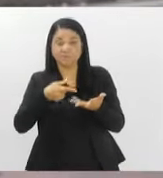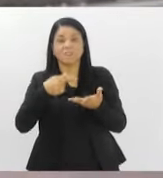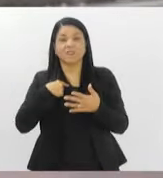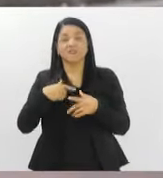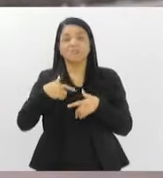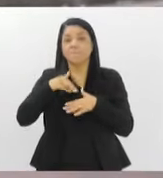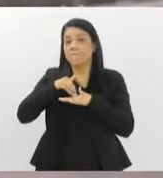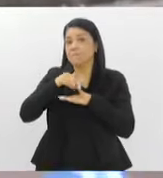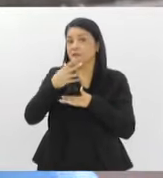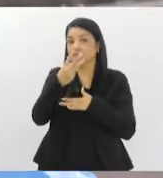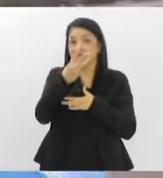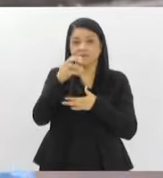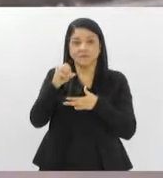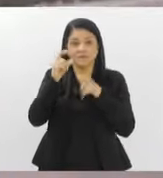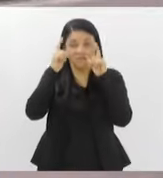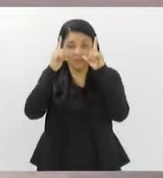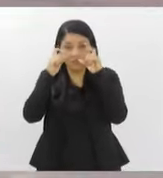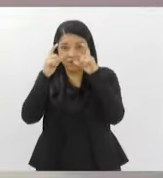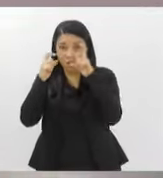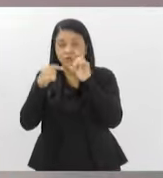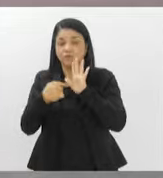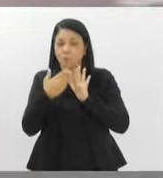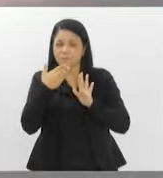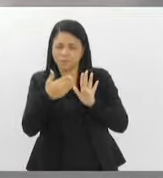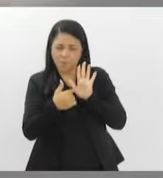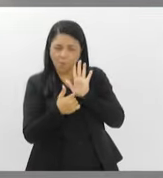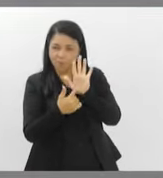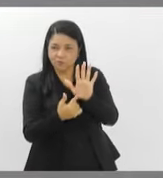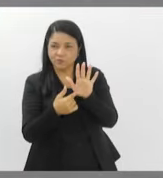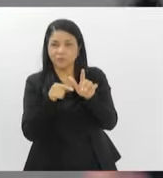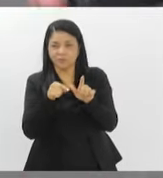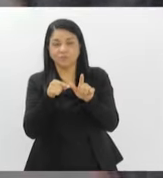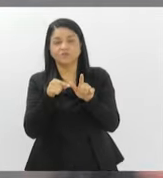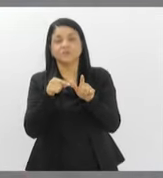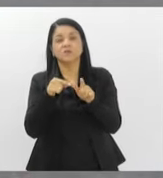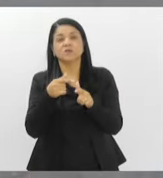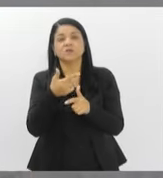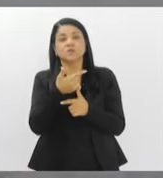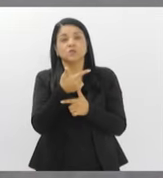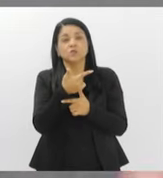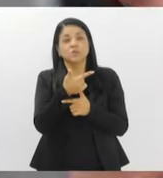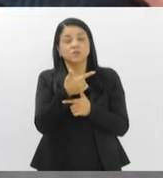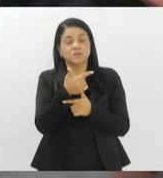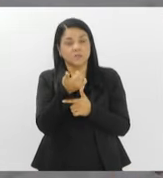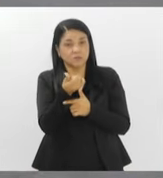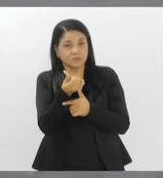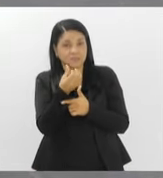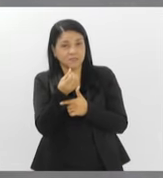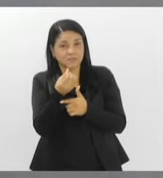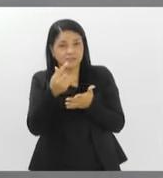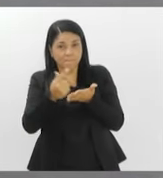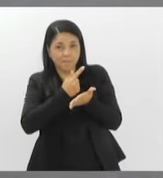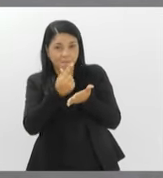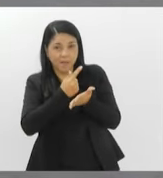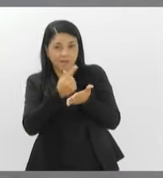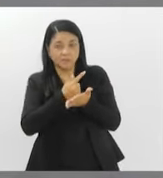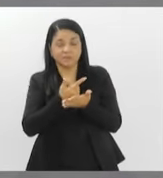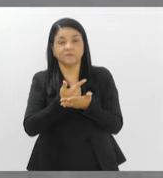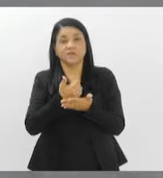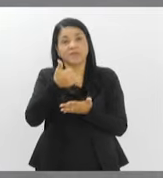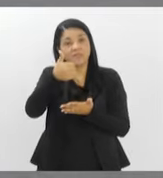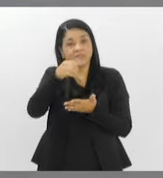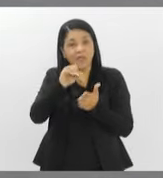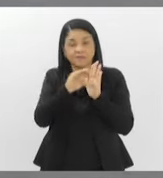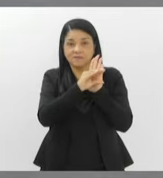fotos. Eu vou pedir para ele mostrar um pouquinho aqui. São mais de 300 fotos nesse livro, ao longo de 260 páginas, 10 capítulos. Em quais temas